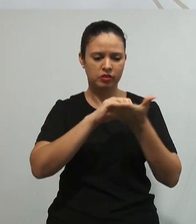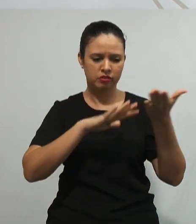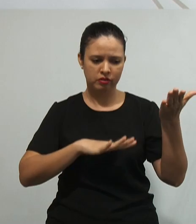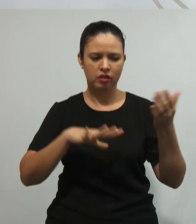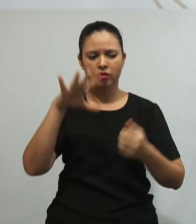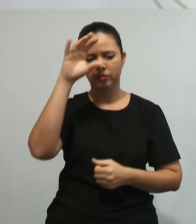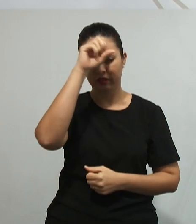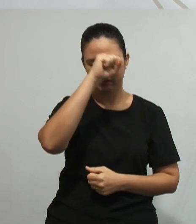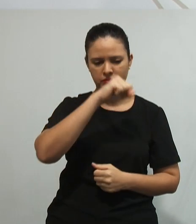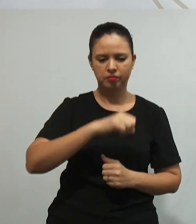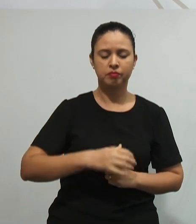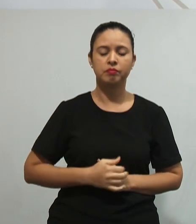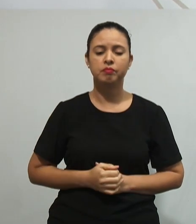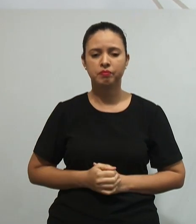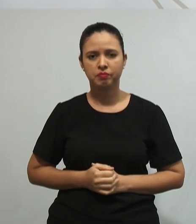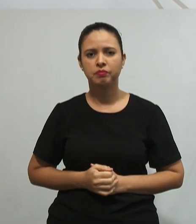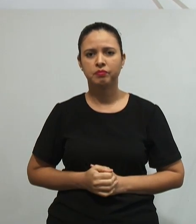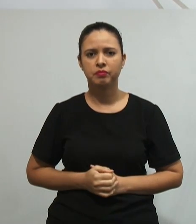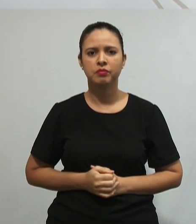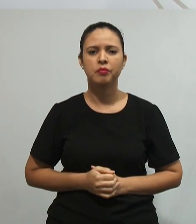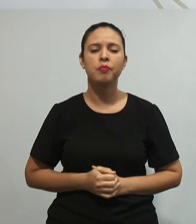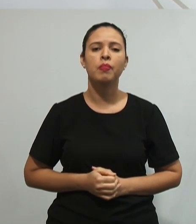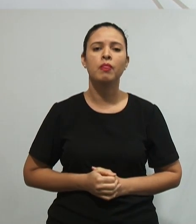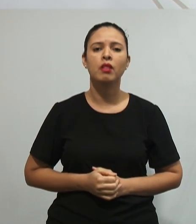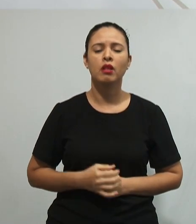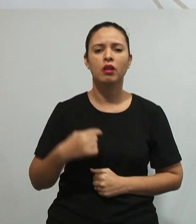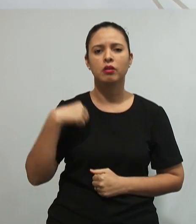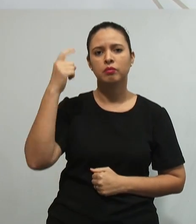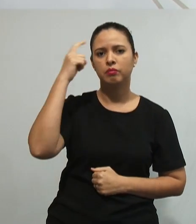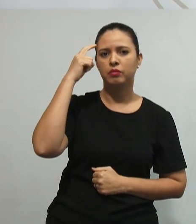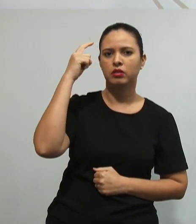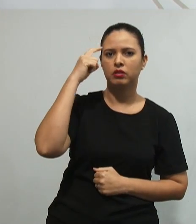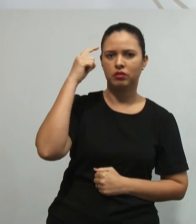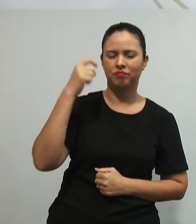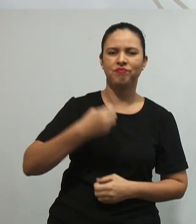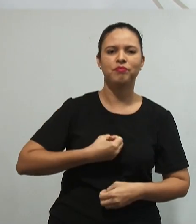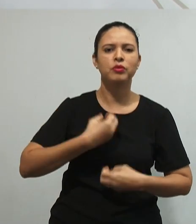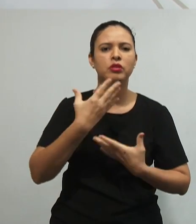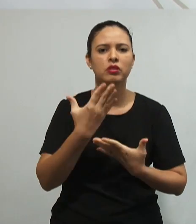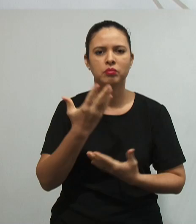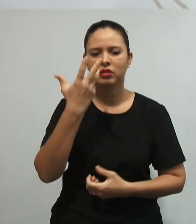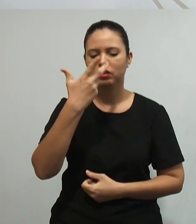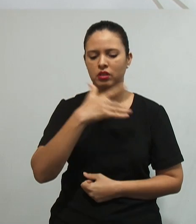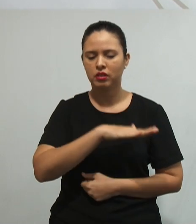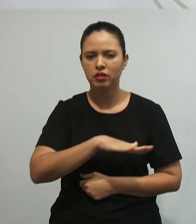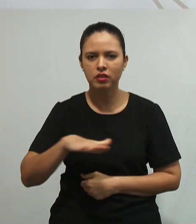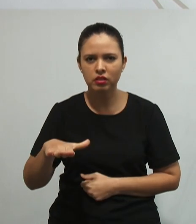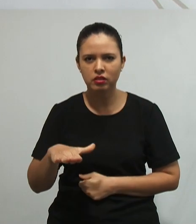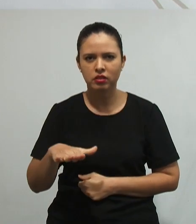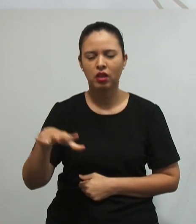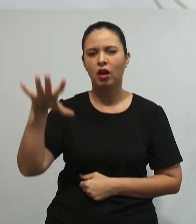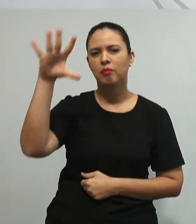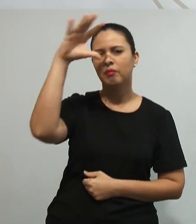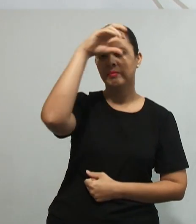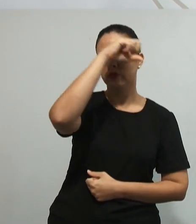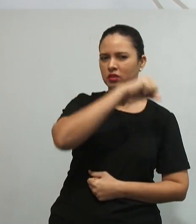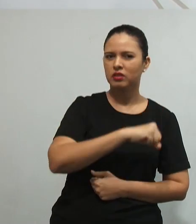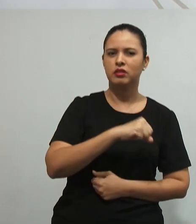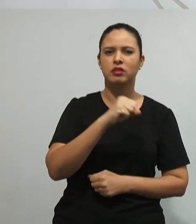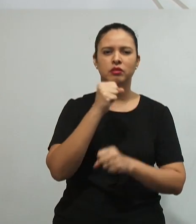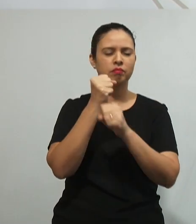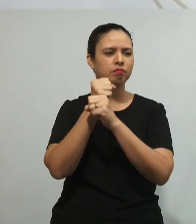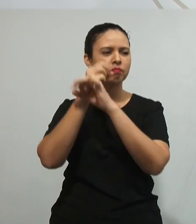aprendera. E eu acredito que com este poema, com essa criança que aprendeu, infelizmente, que